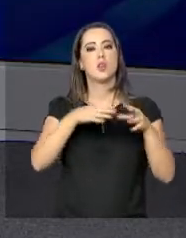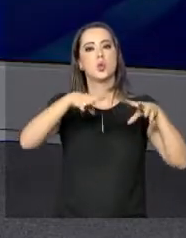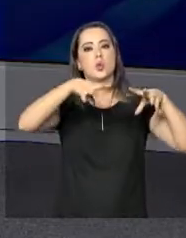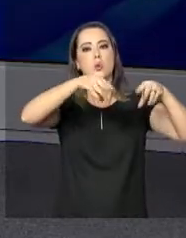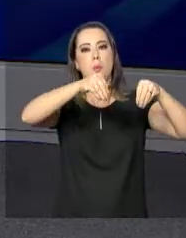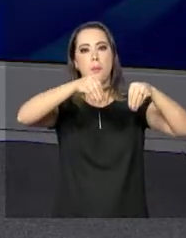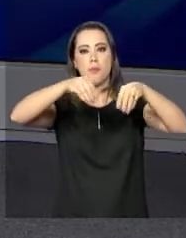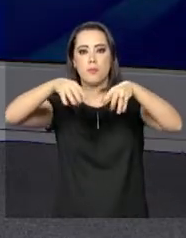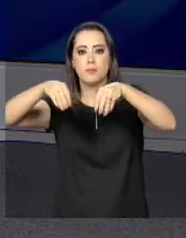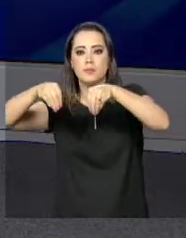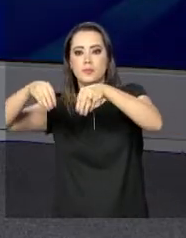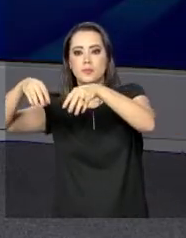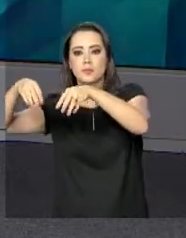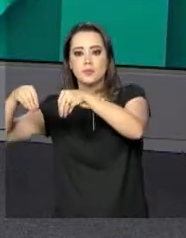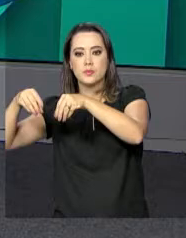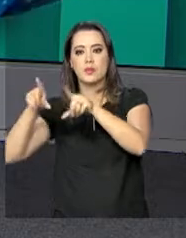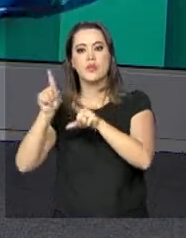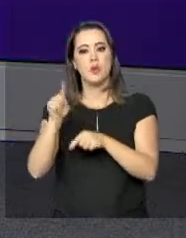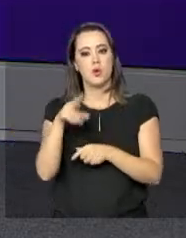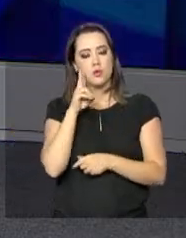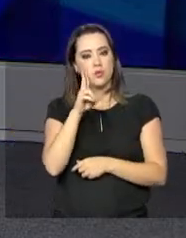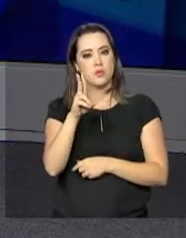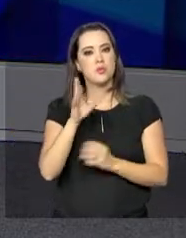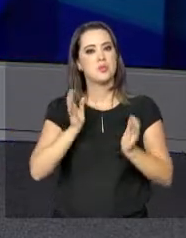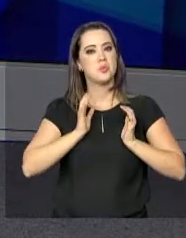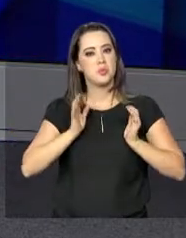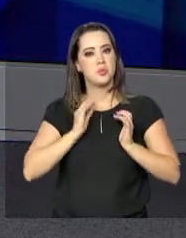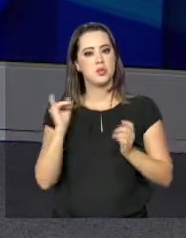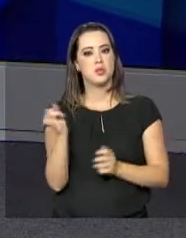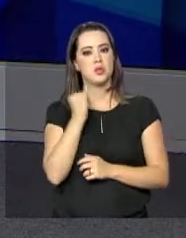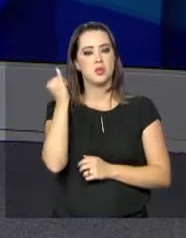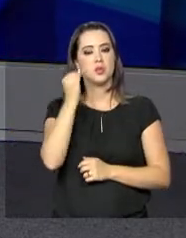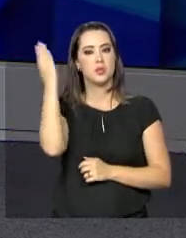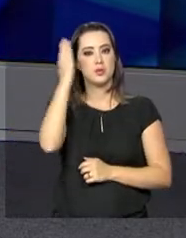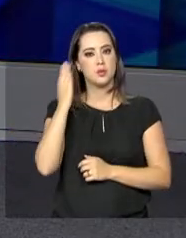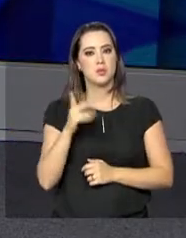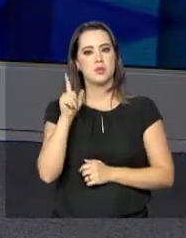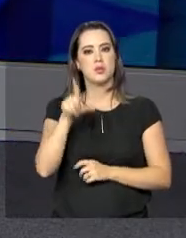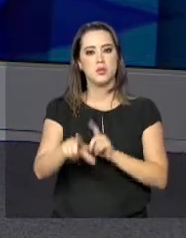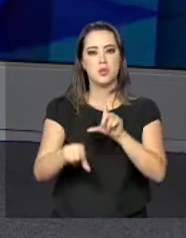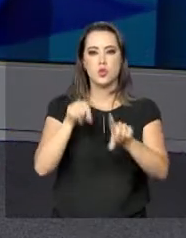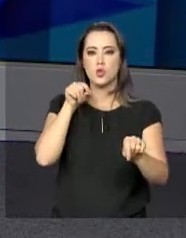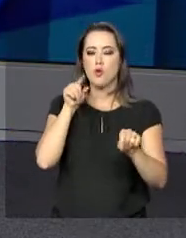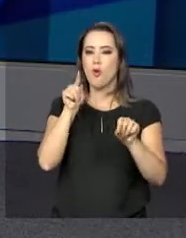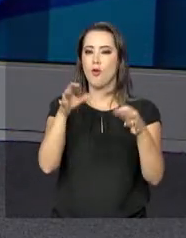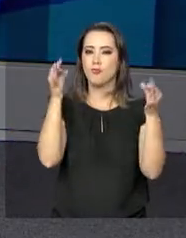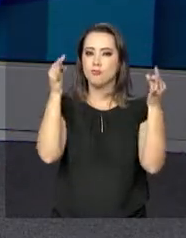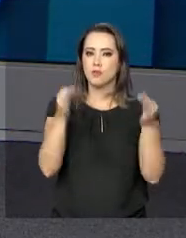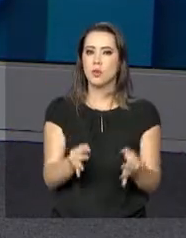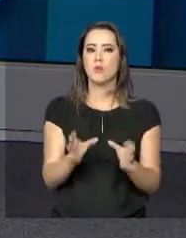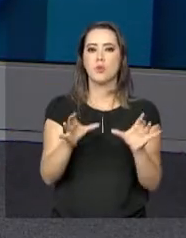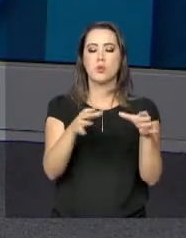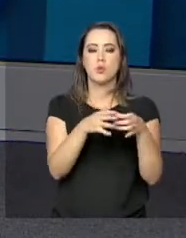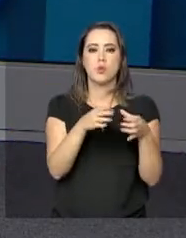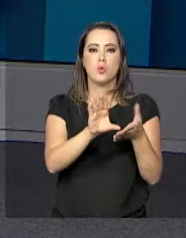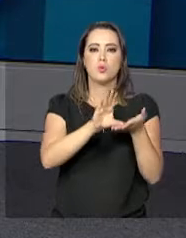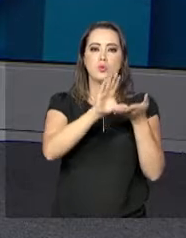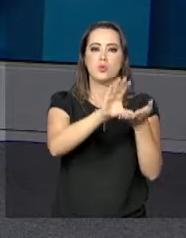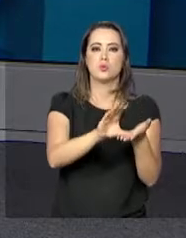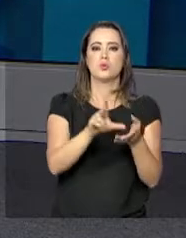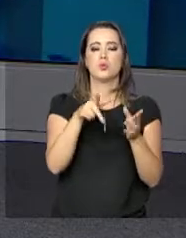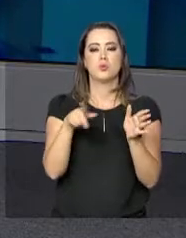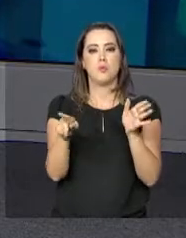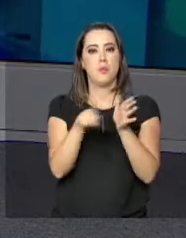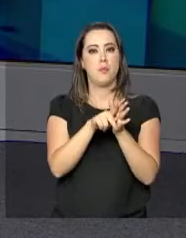reconhecida hoje como patrimônio cultural e material brasileiro. A decisão unânime foi tomada pelo Colegiado do Conselho